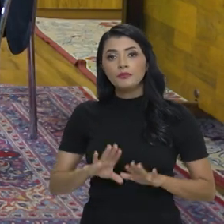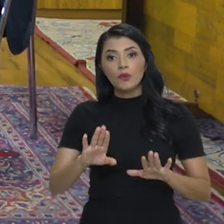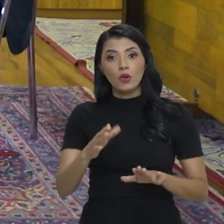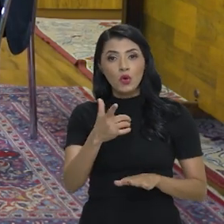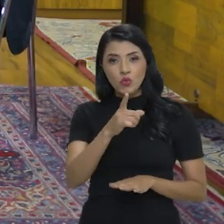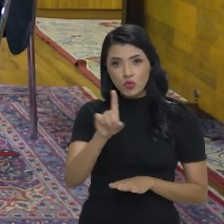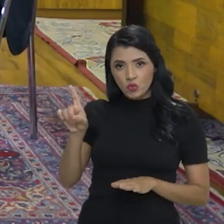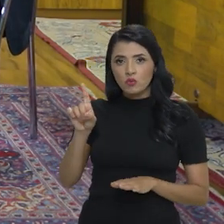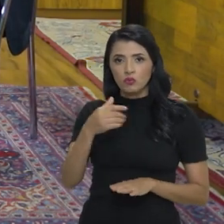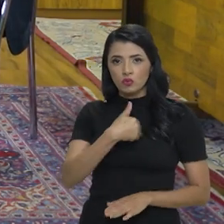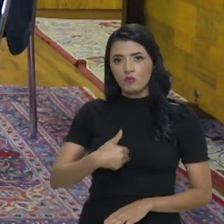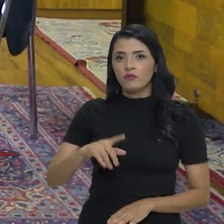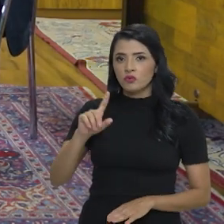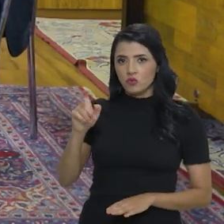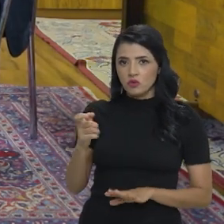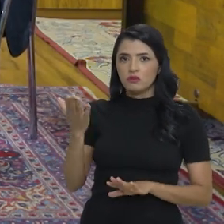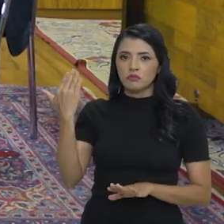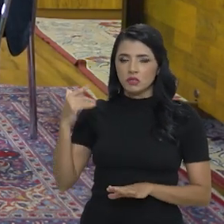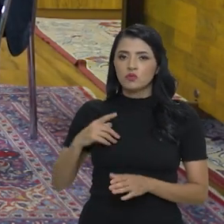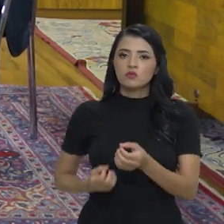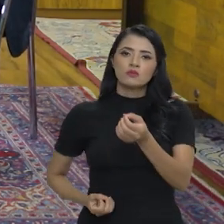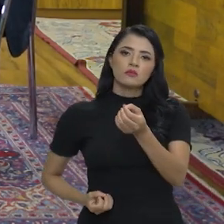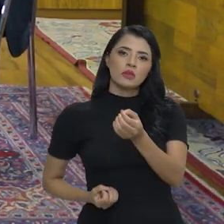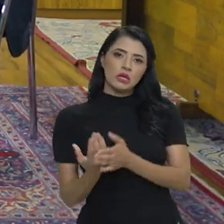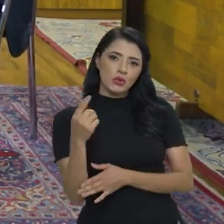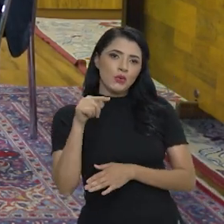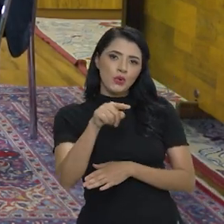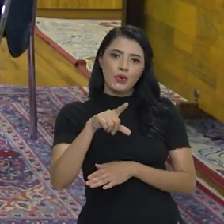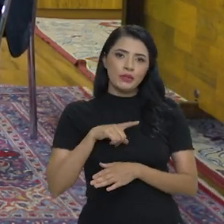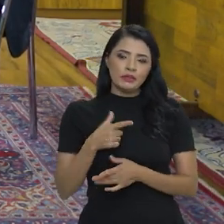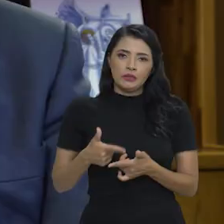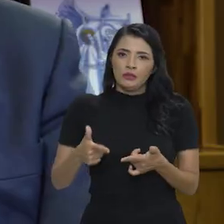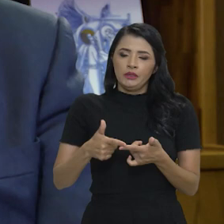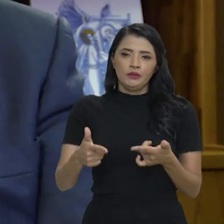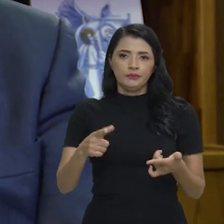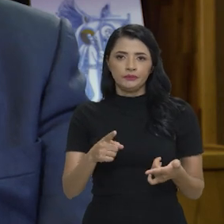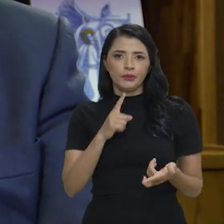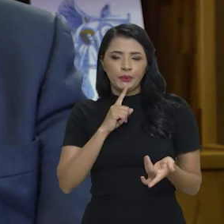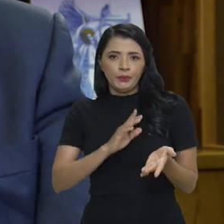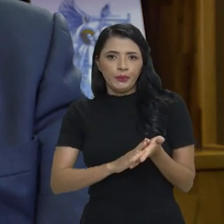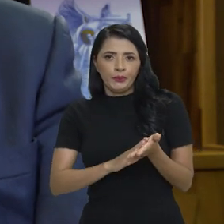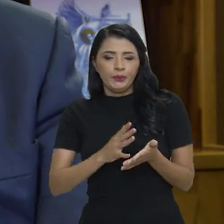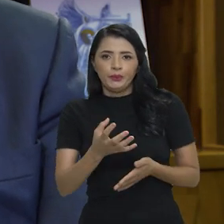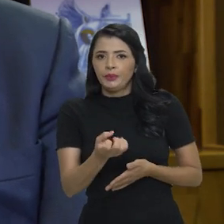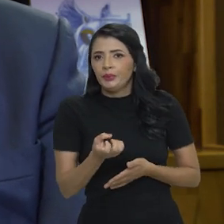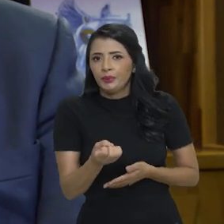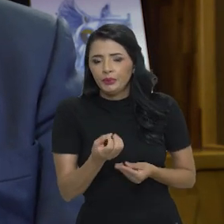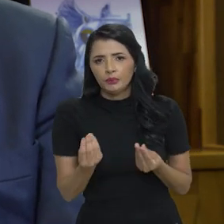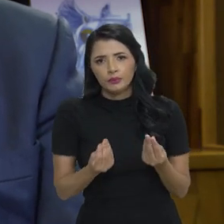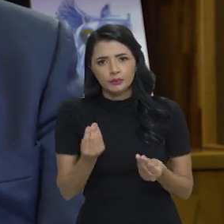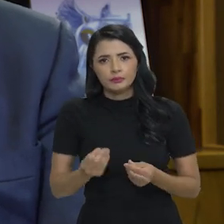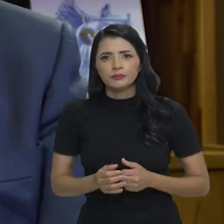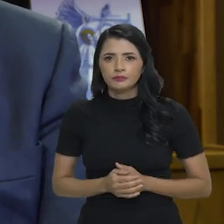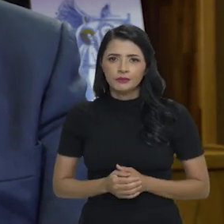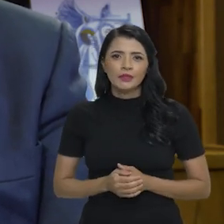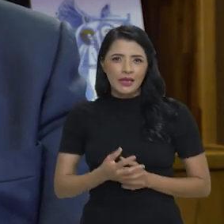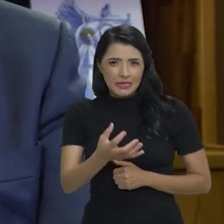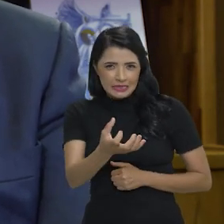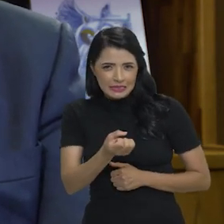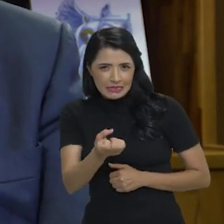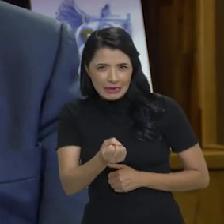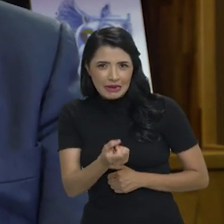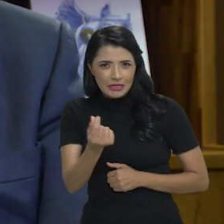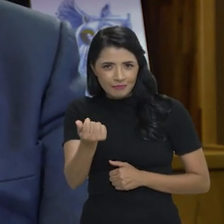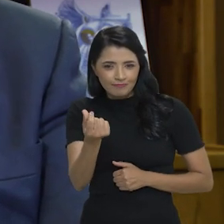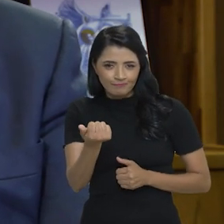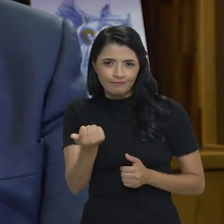Veja, o governo anterior ele criou esse fenômeno do saque aniversário, que o